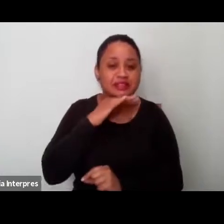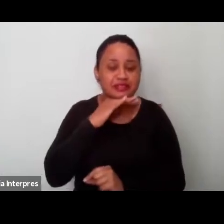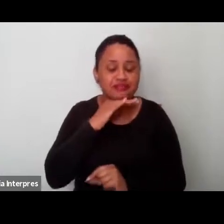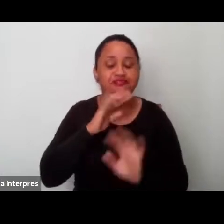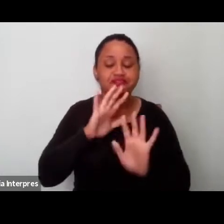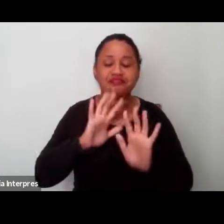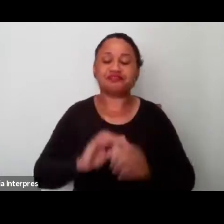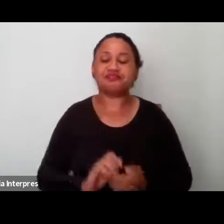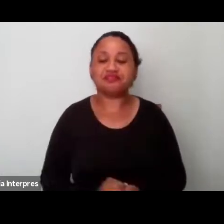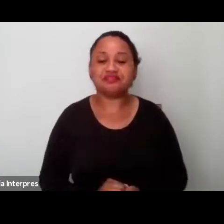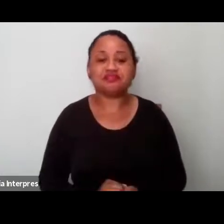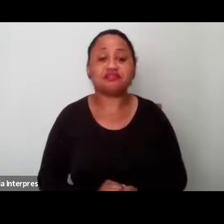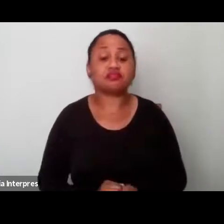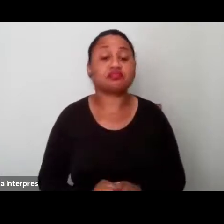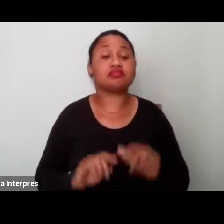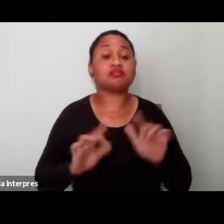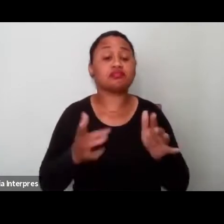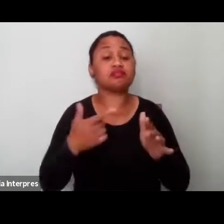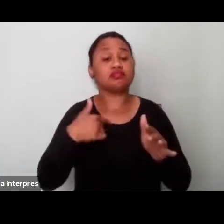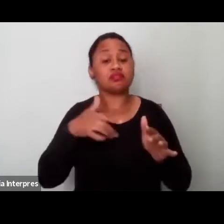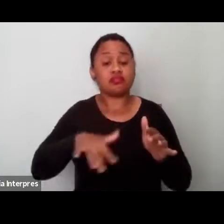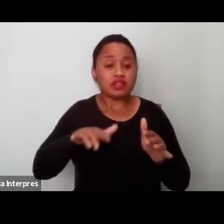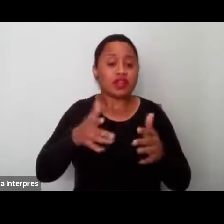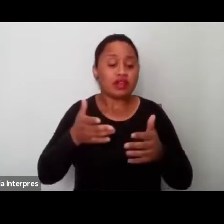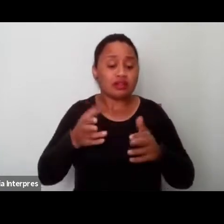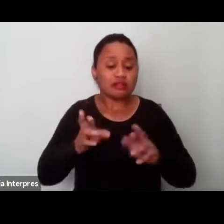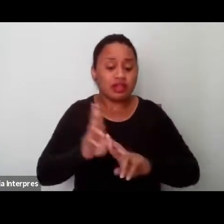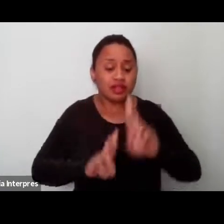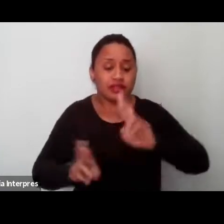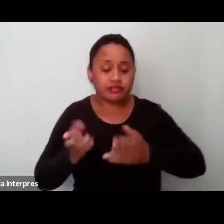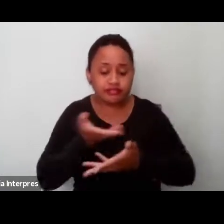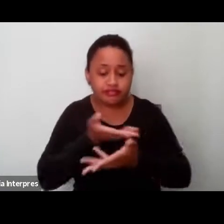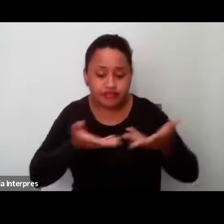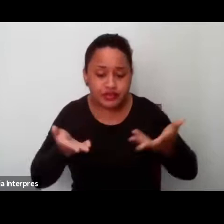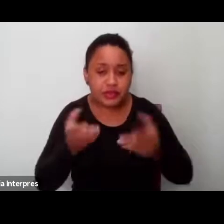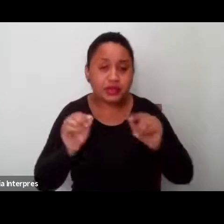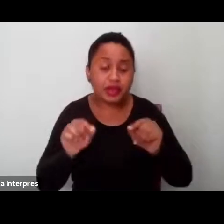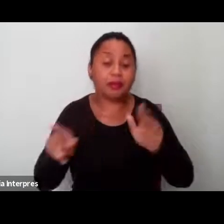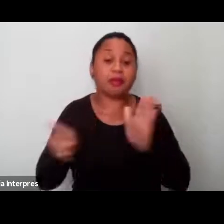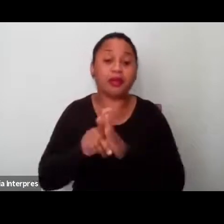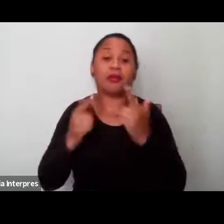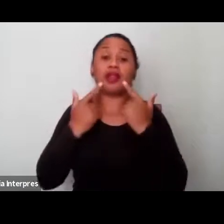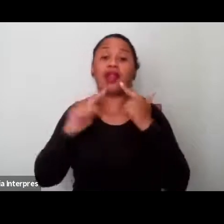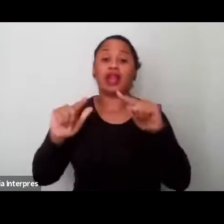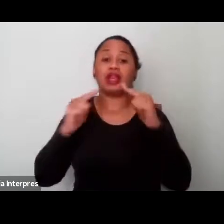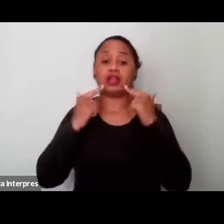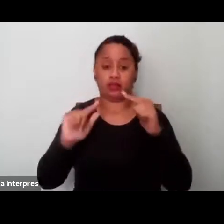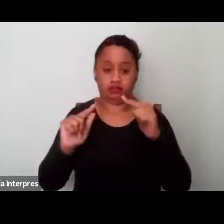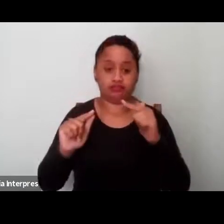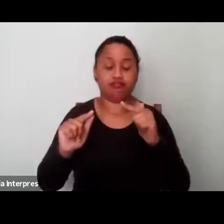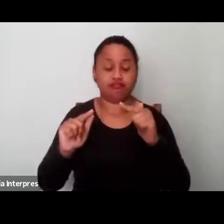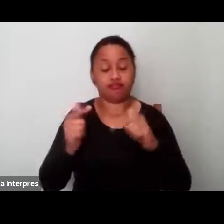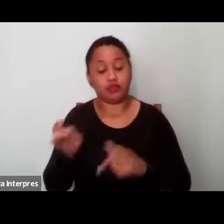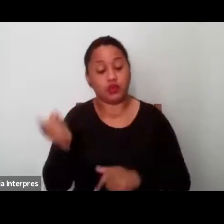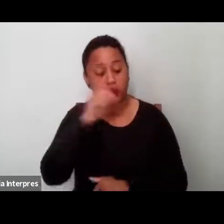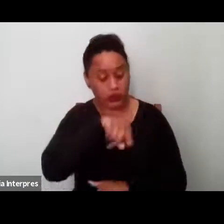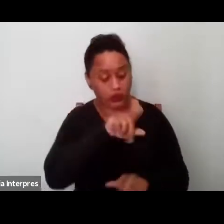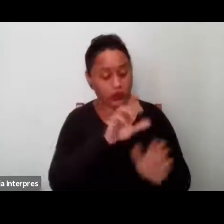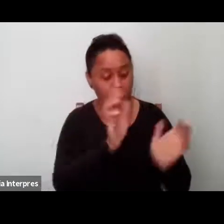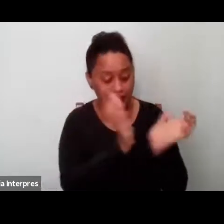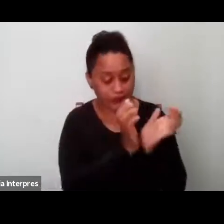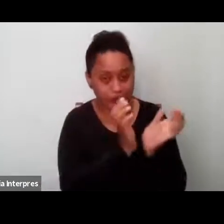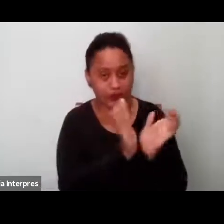associadas, né, sobretudo, a questão do idioma. Indo, então, para o outro grupo, que